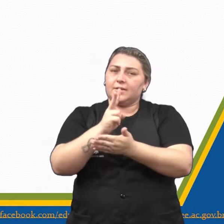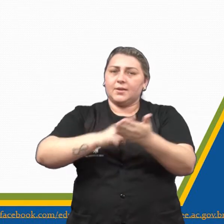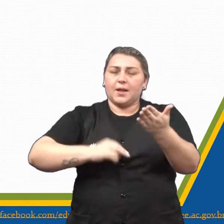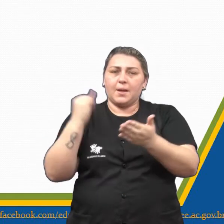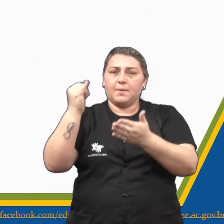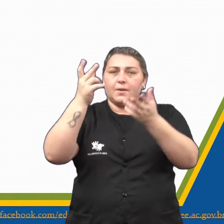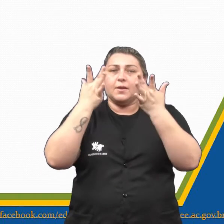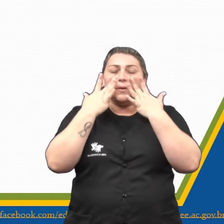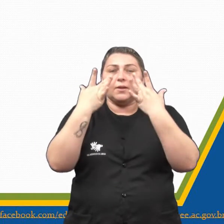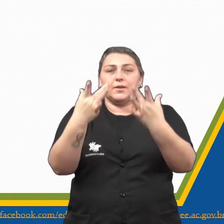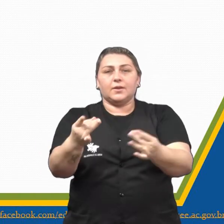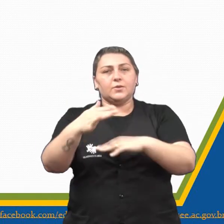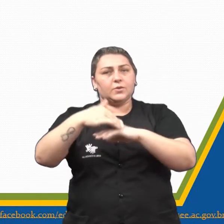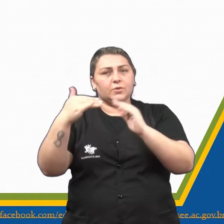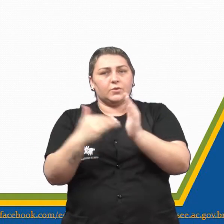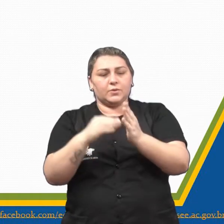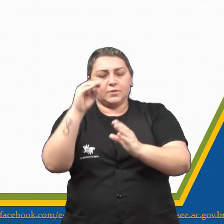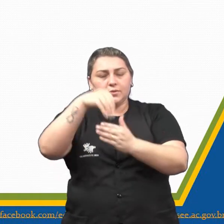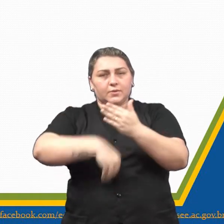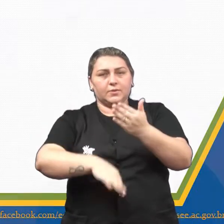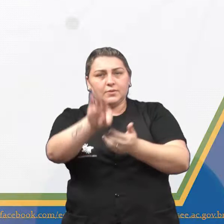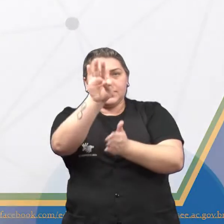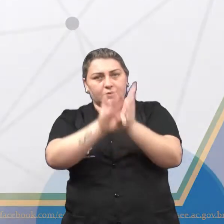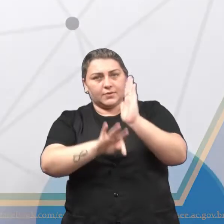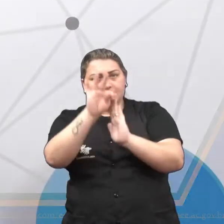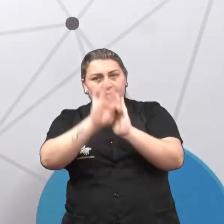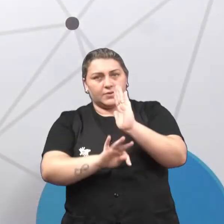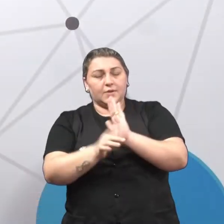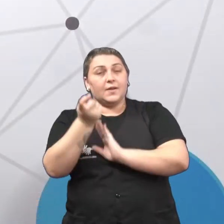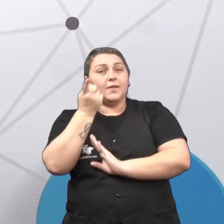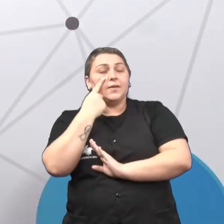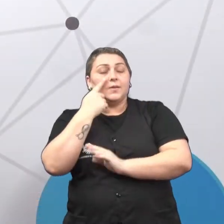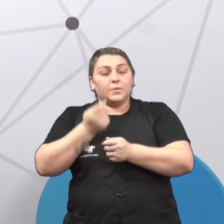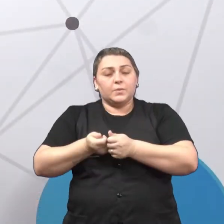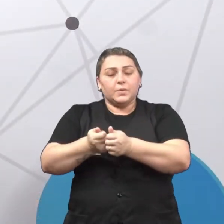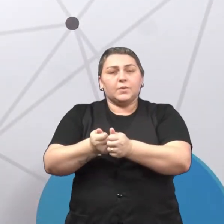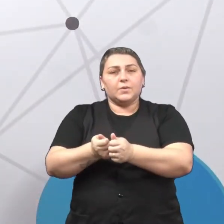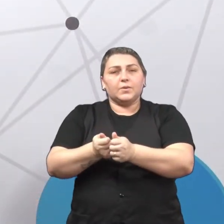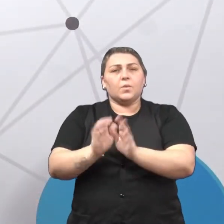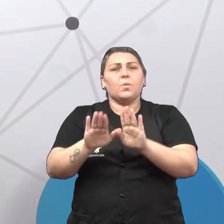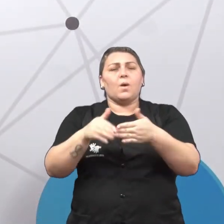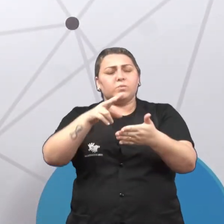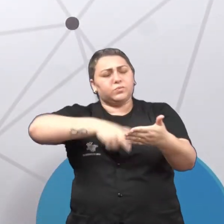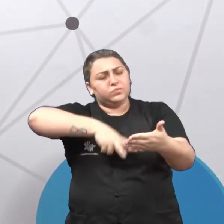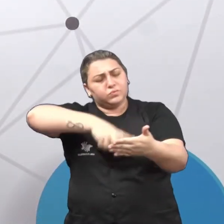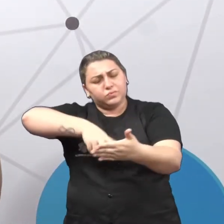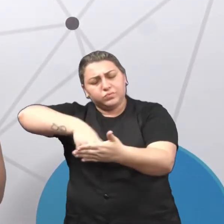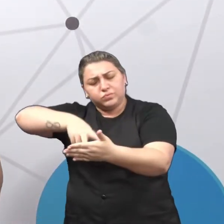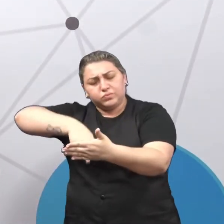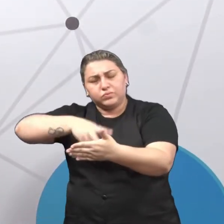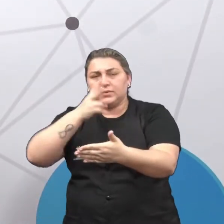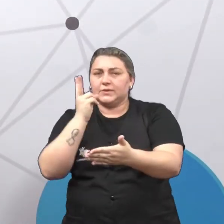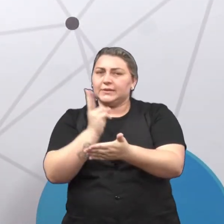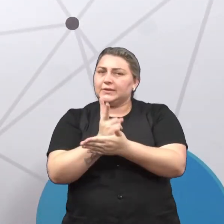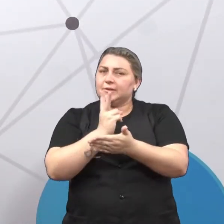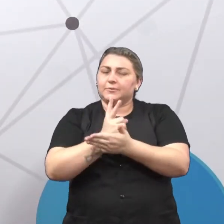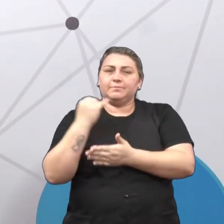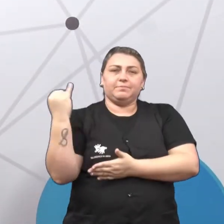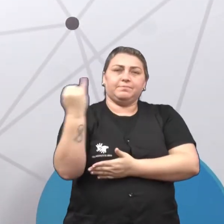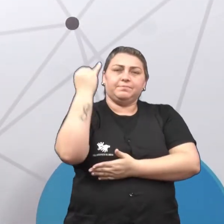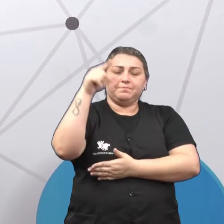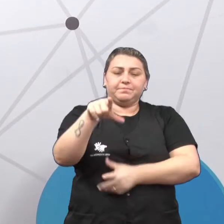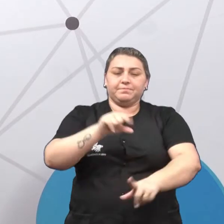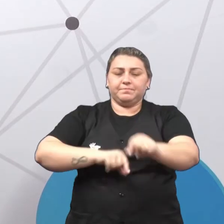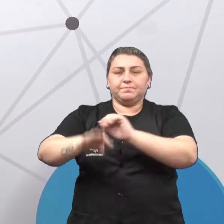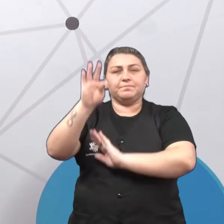atenção esteja toda no texto, certo? Então, a nossa primeira dica é qual? Ler muito, né? E sempre é importante a gente